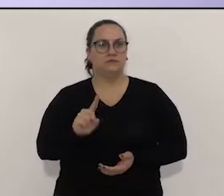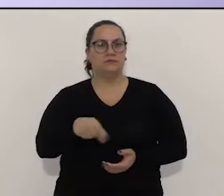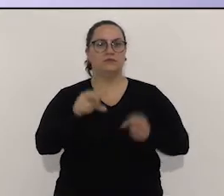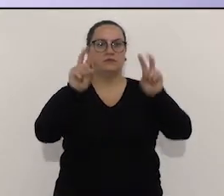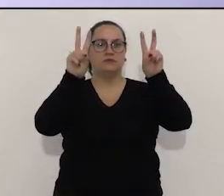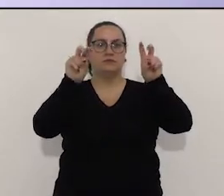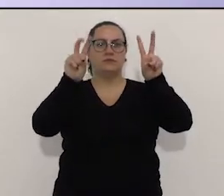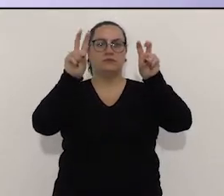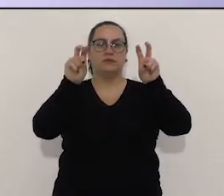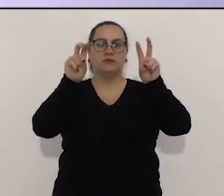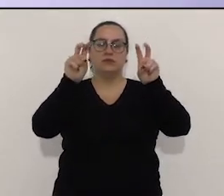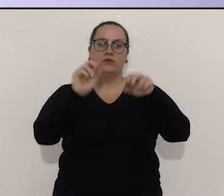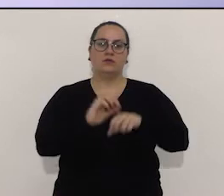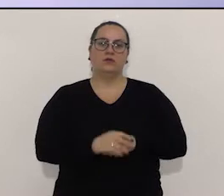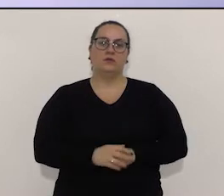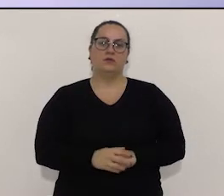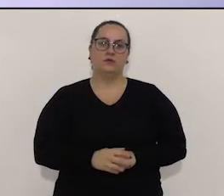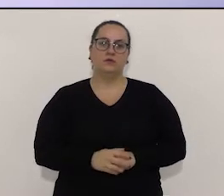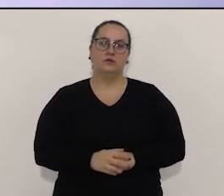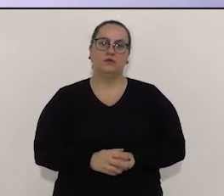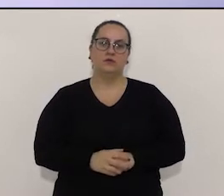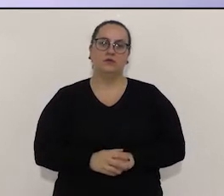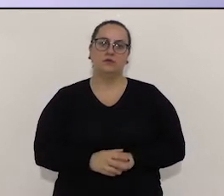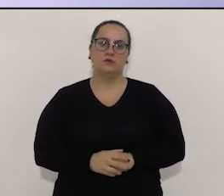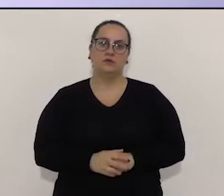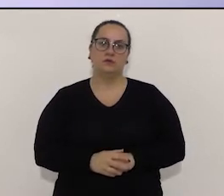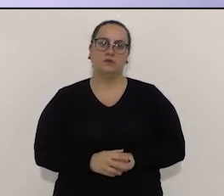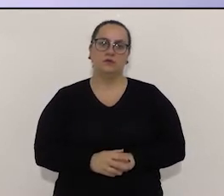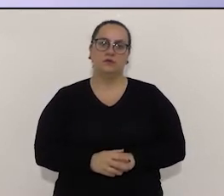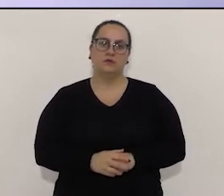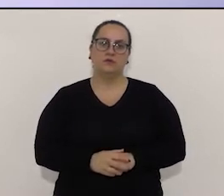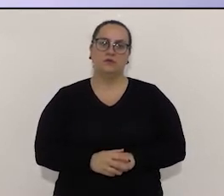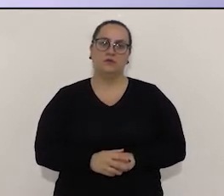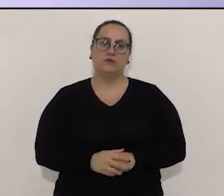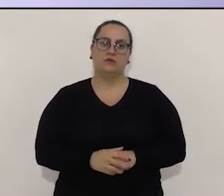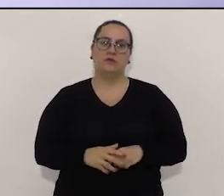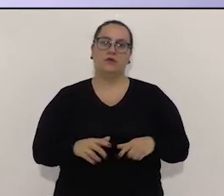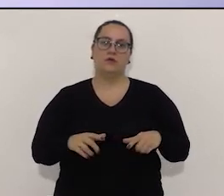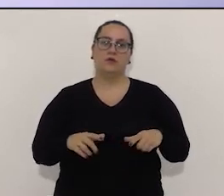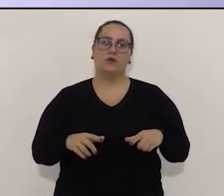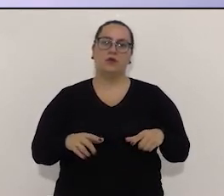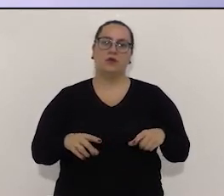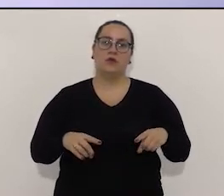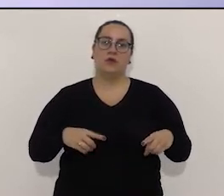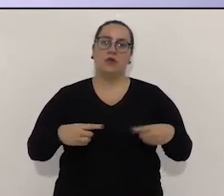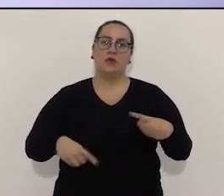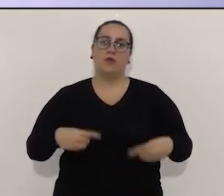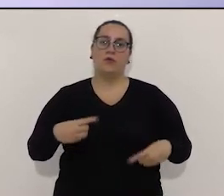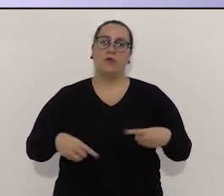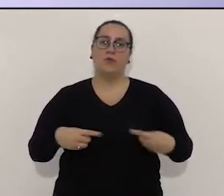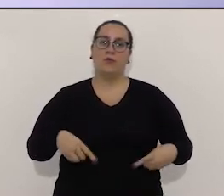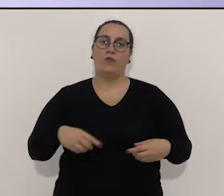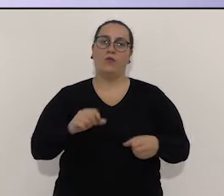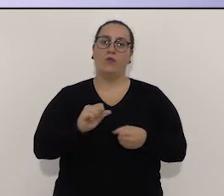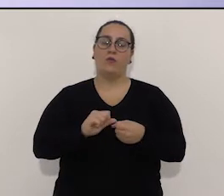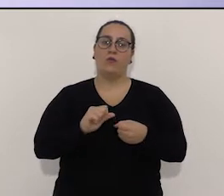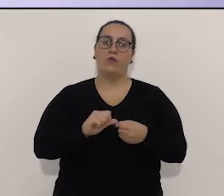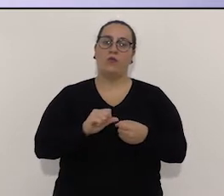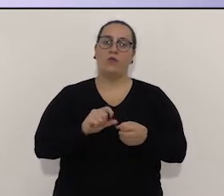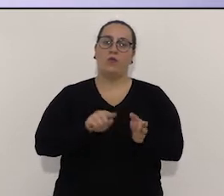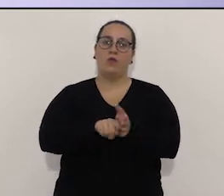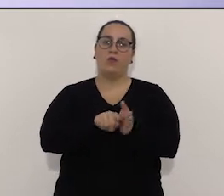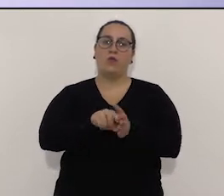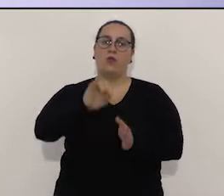Próximo tema, estaremos falando agora sobre funcionalismo público. E quem faz a pergunta é o